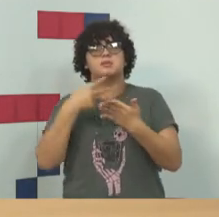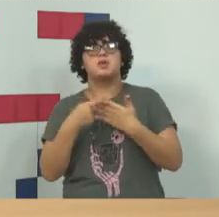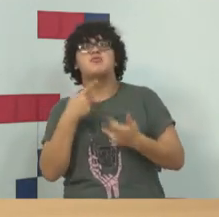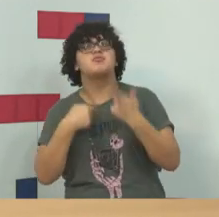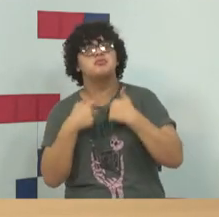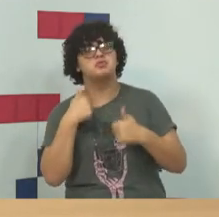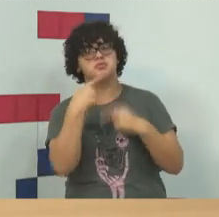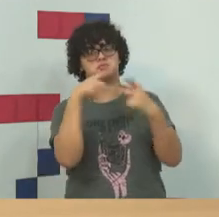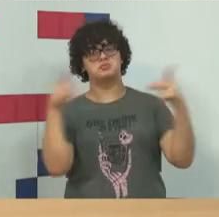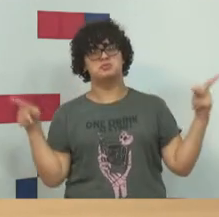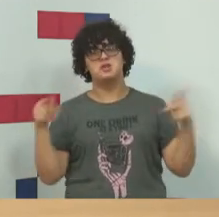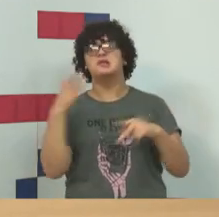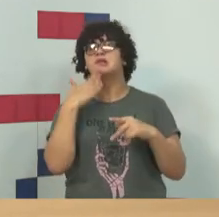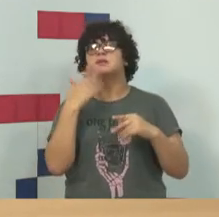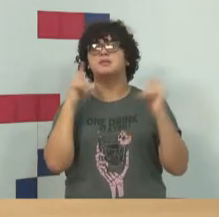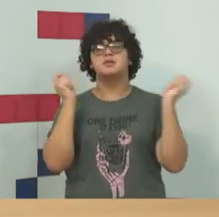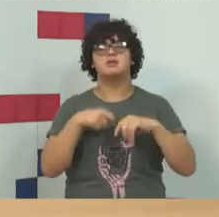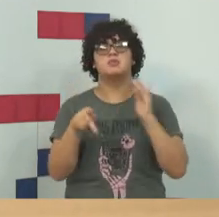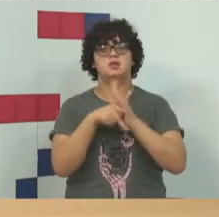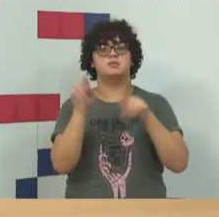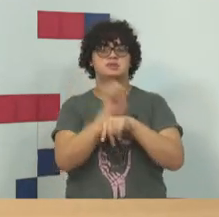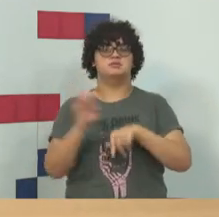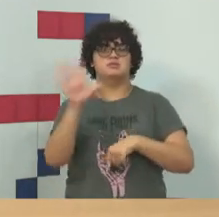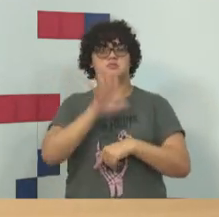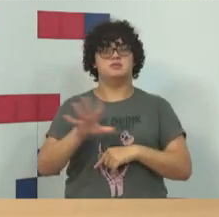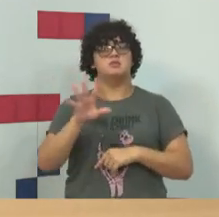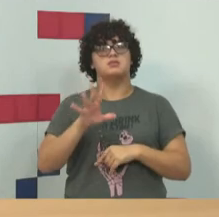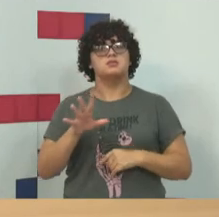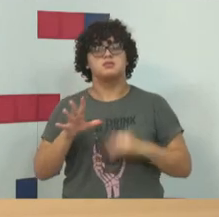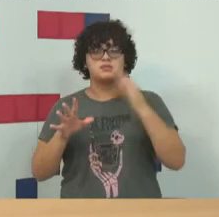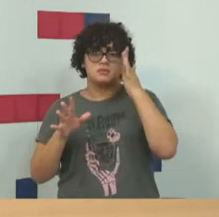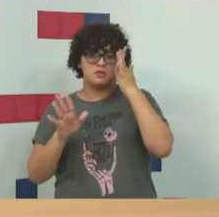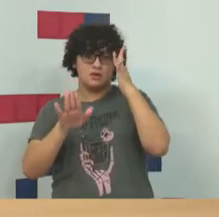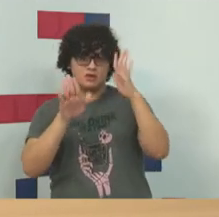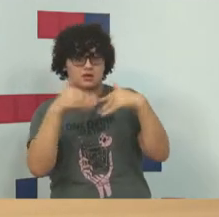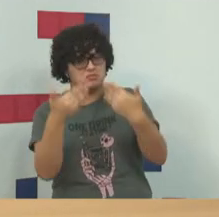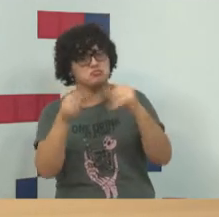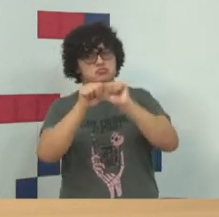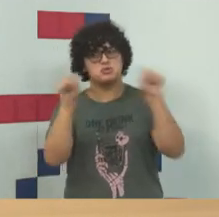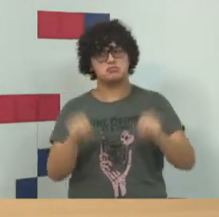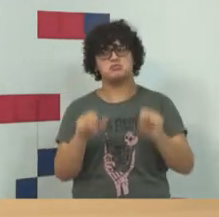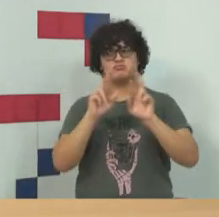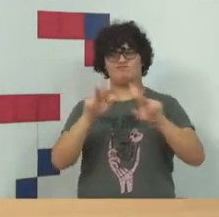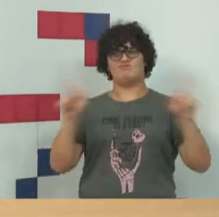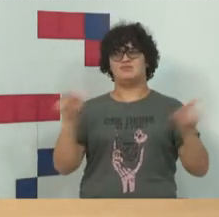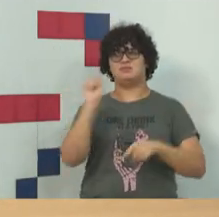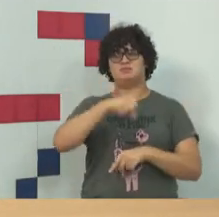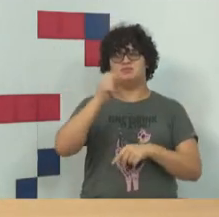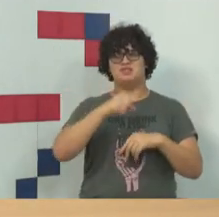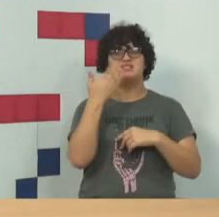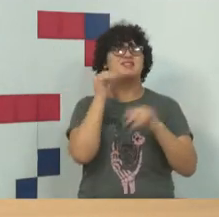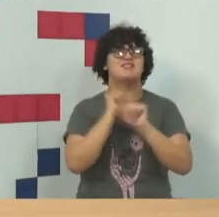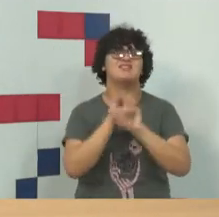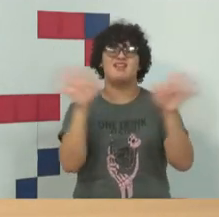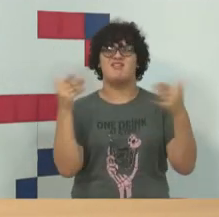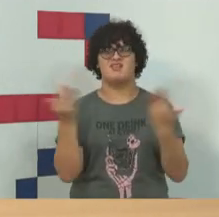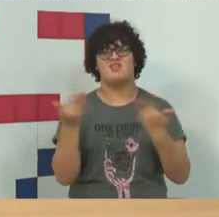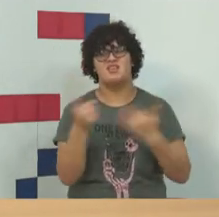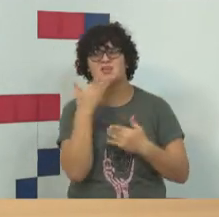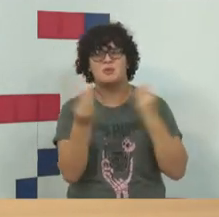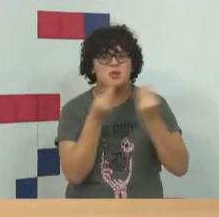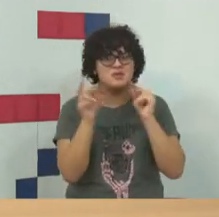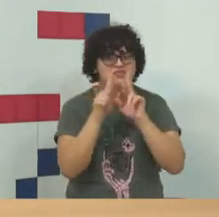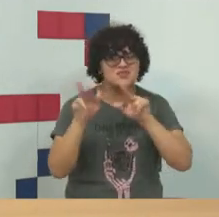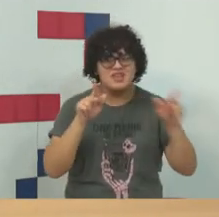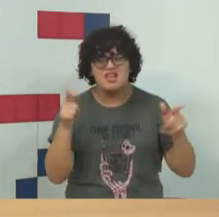de acordo com a necessidade daquele Estado federativo, então, são sistemas diferentes, então, isso, claro, dá uma grande